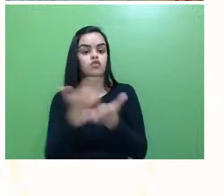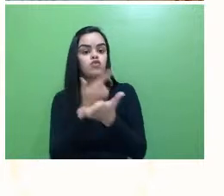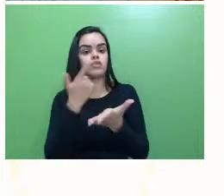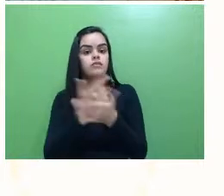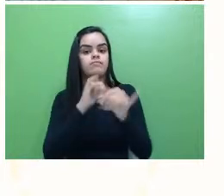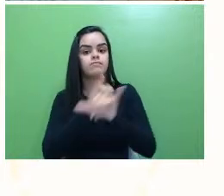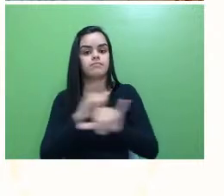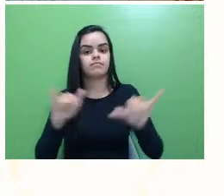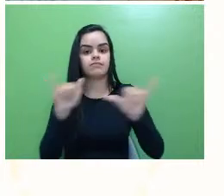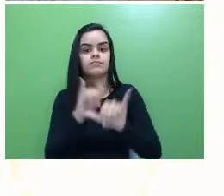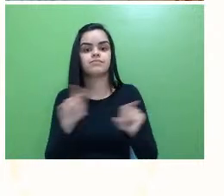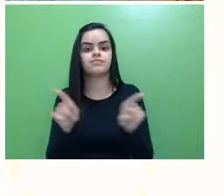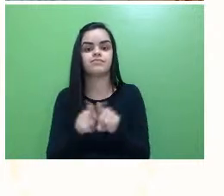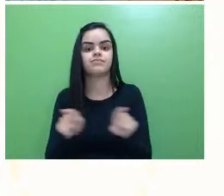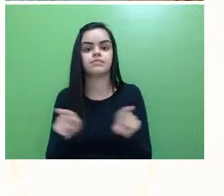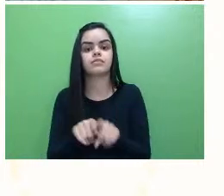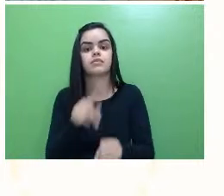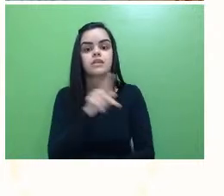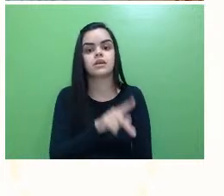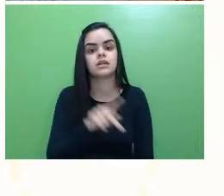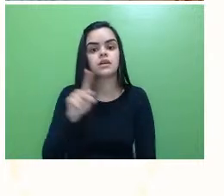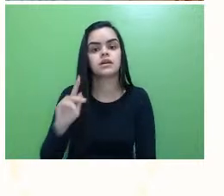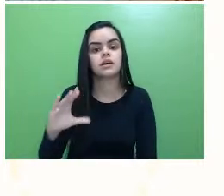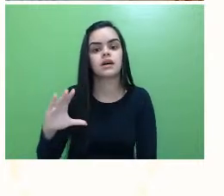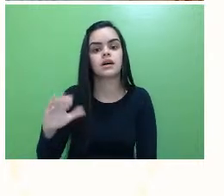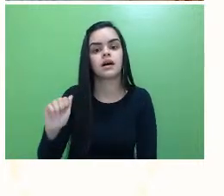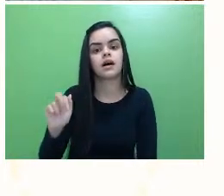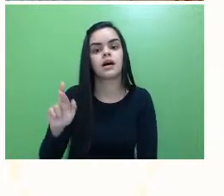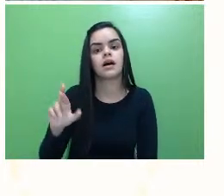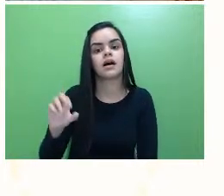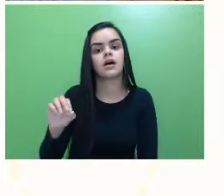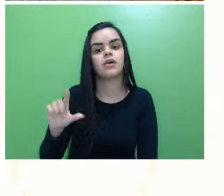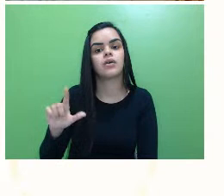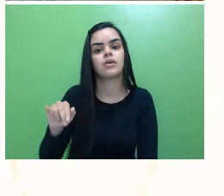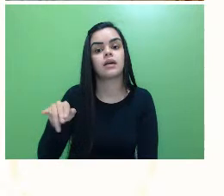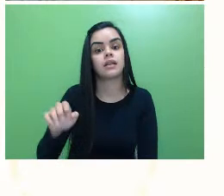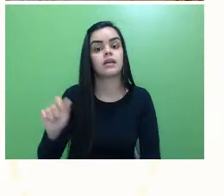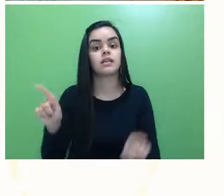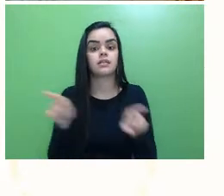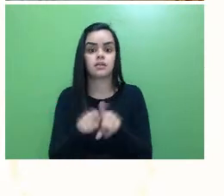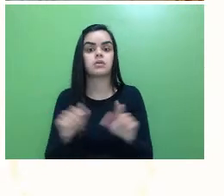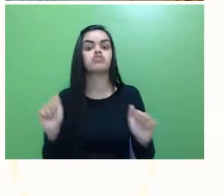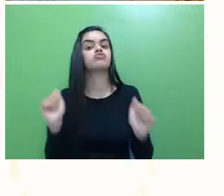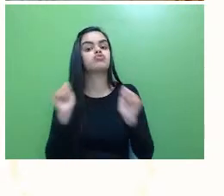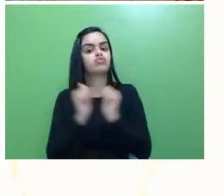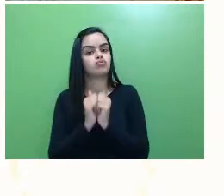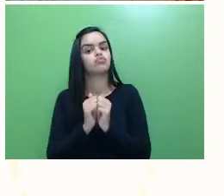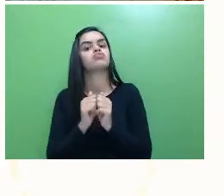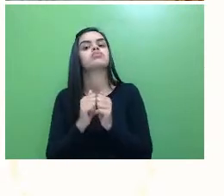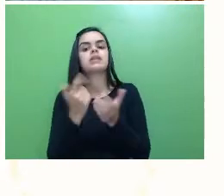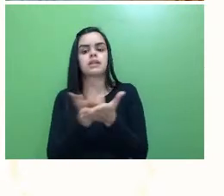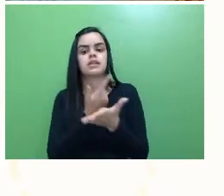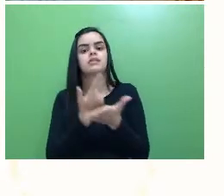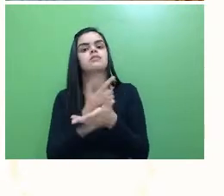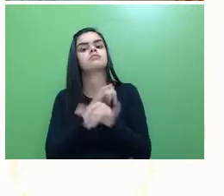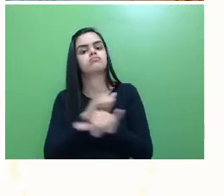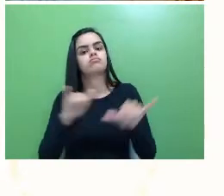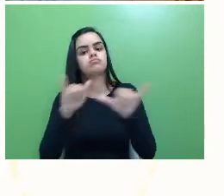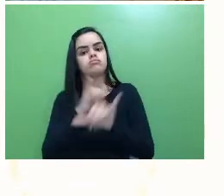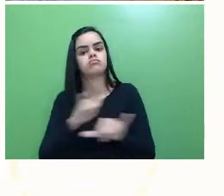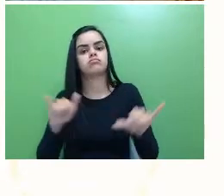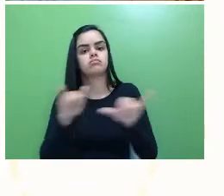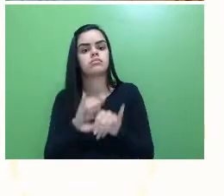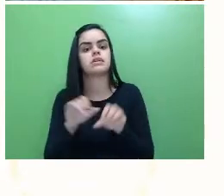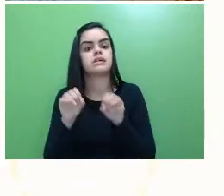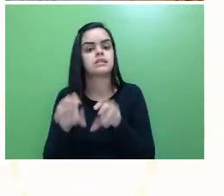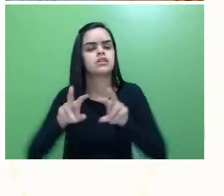nesse evento. A professora Carolina Portela também lançou livro chamado Ensino por